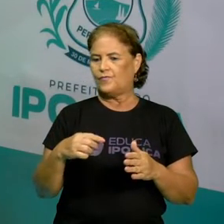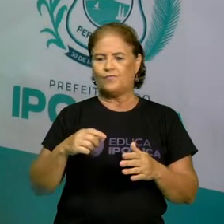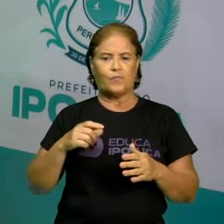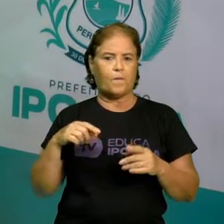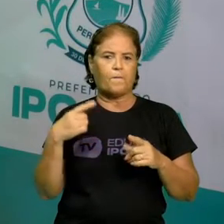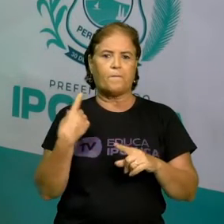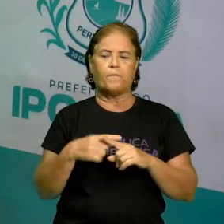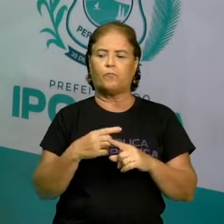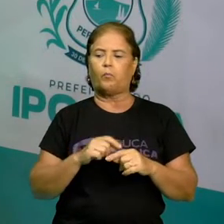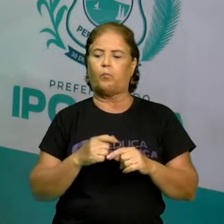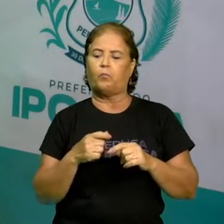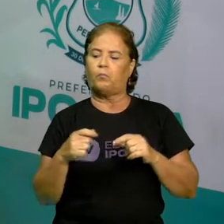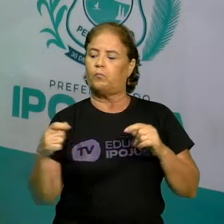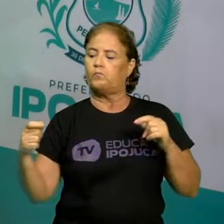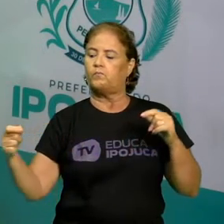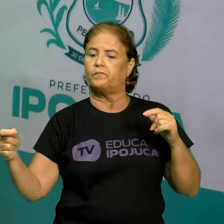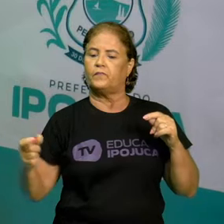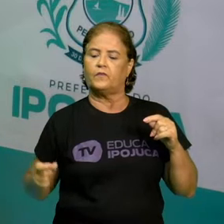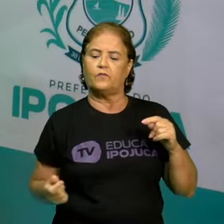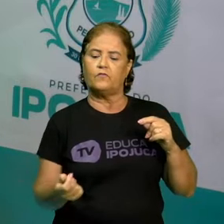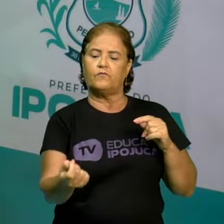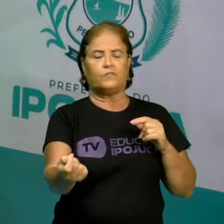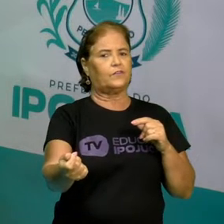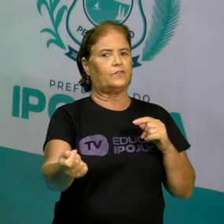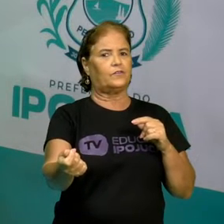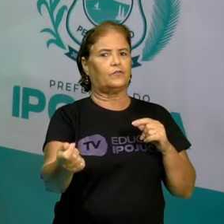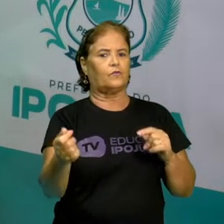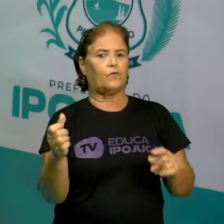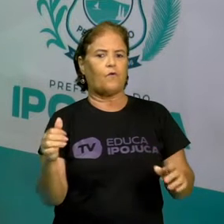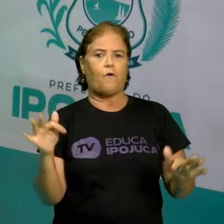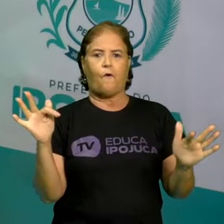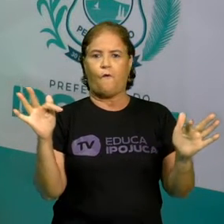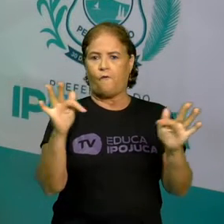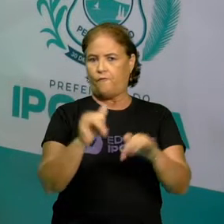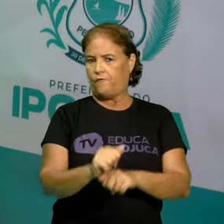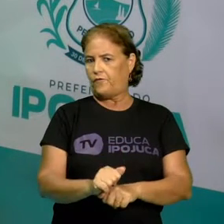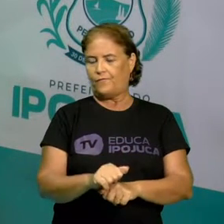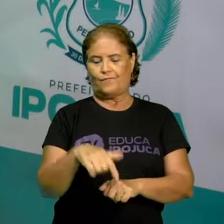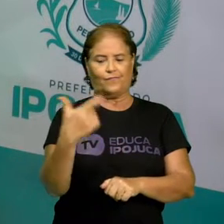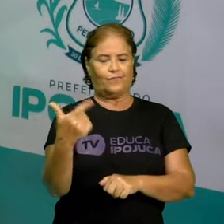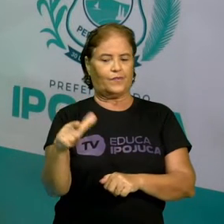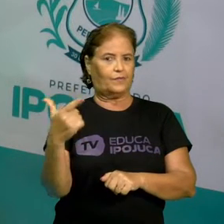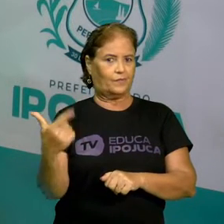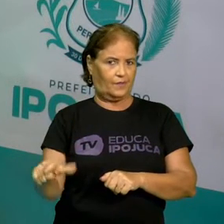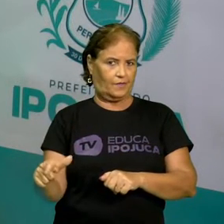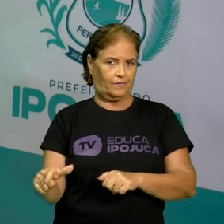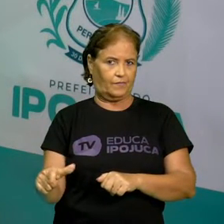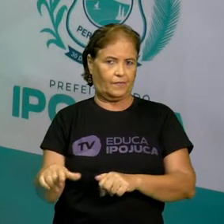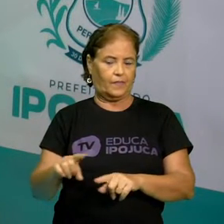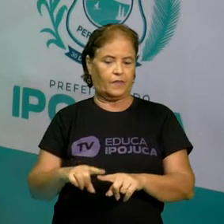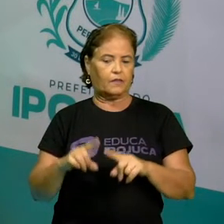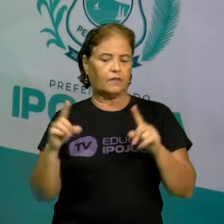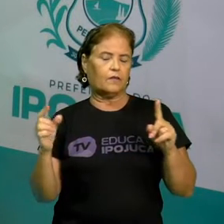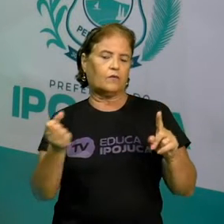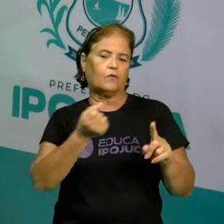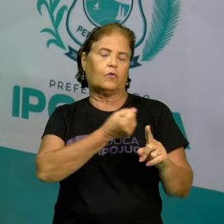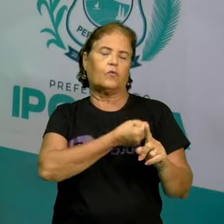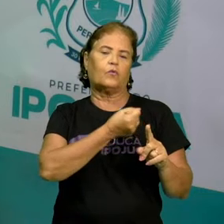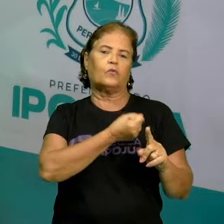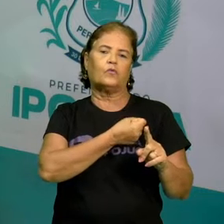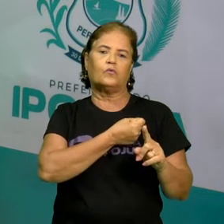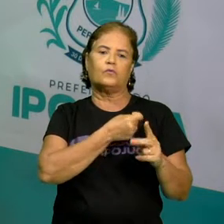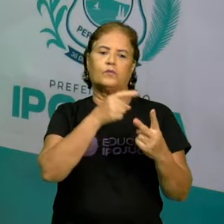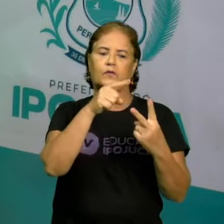é infinito, não tem fim. Então, esse número que não tem fim, essa raiz